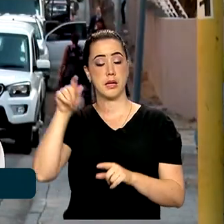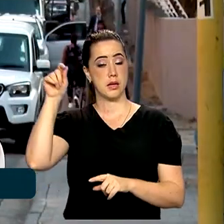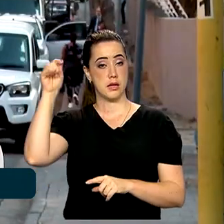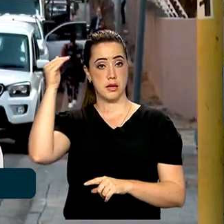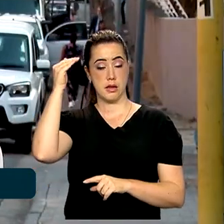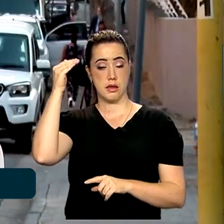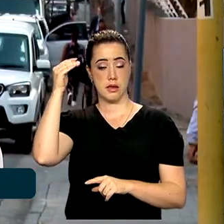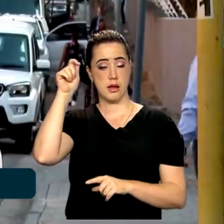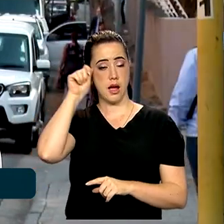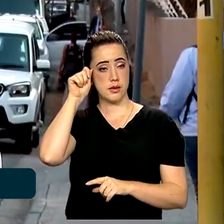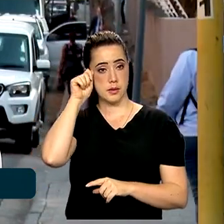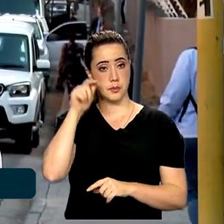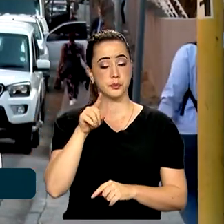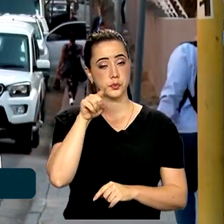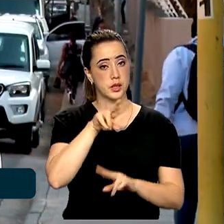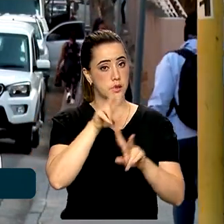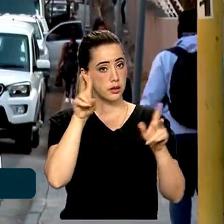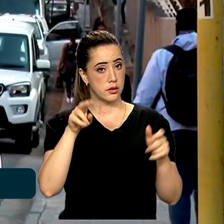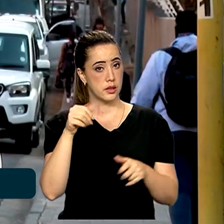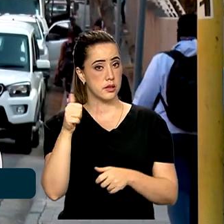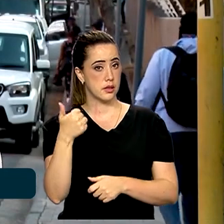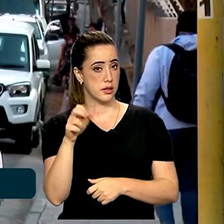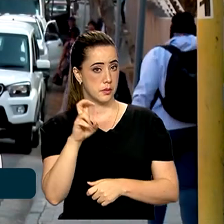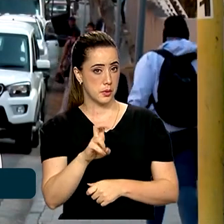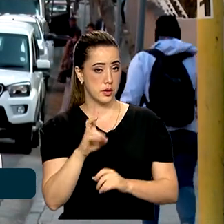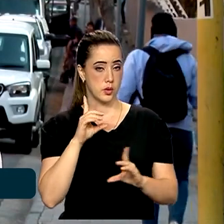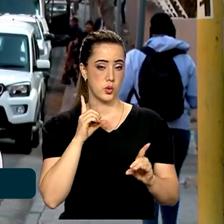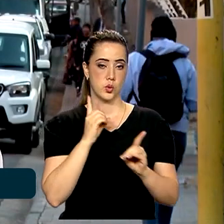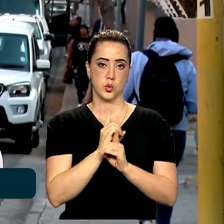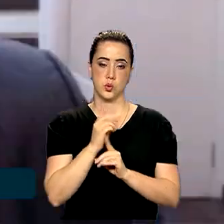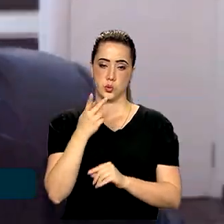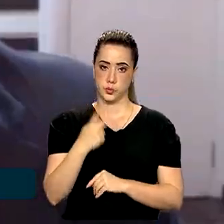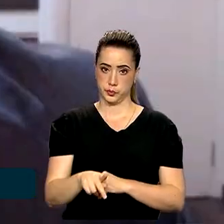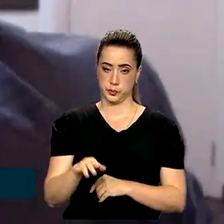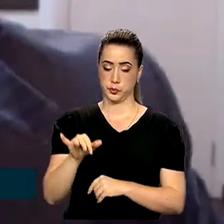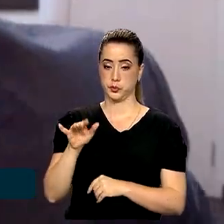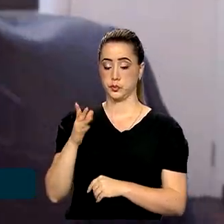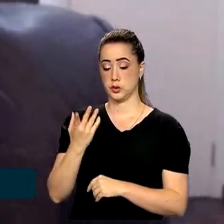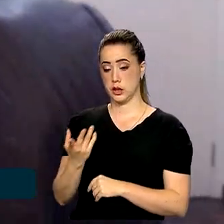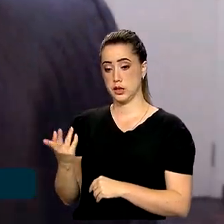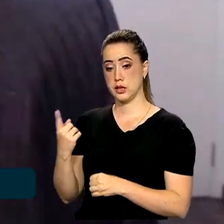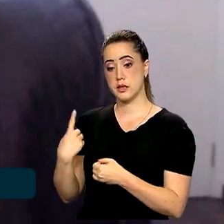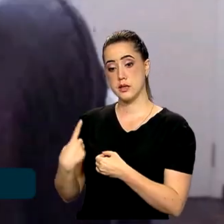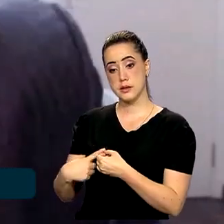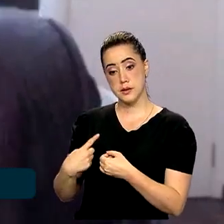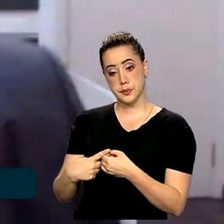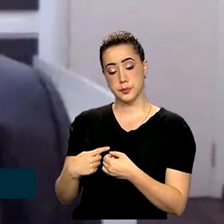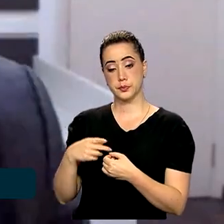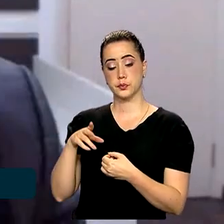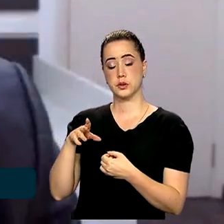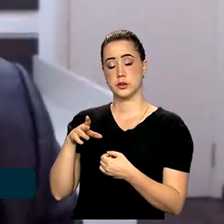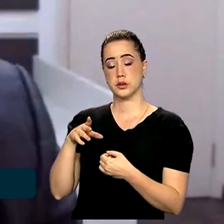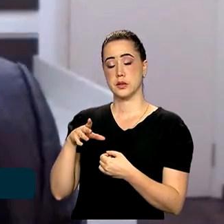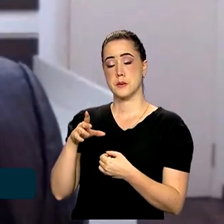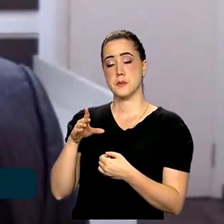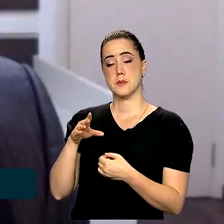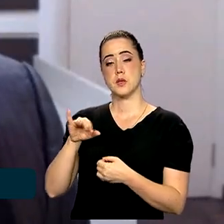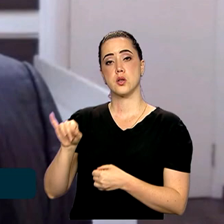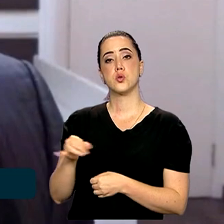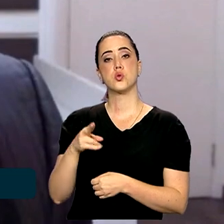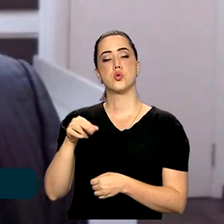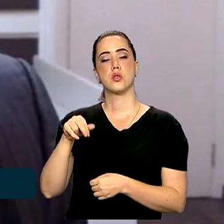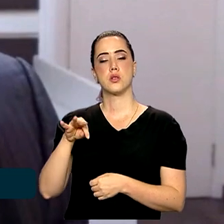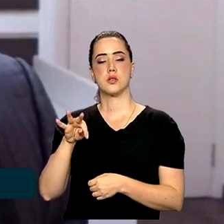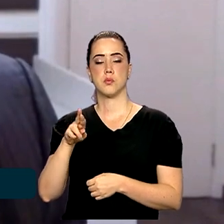temas da 15ª edição do encontro aqui em Joanesburgo. Segundo esse professor de direito internacional, a